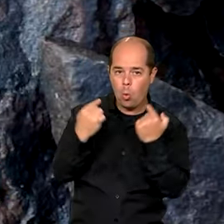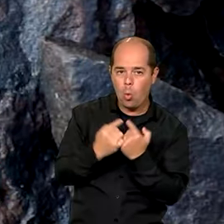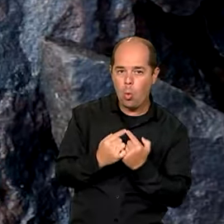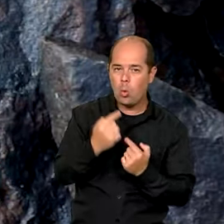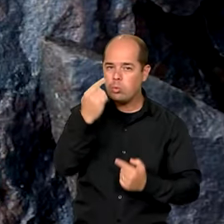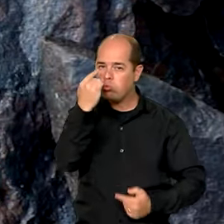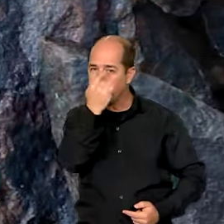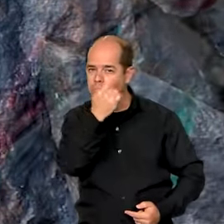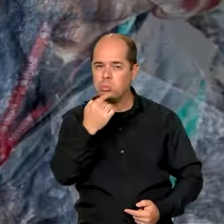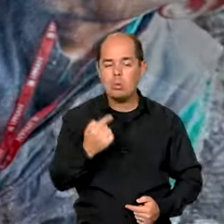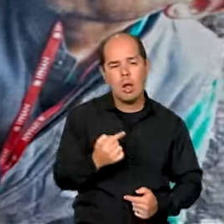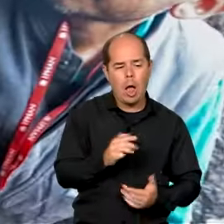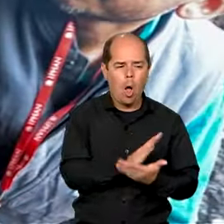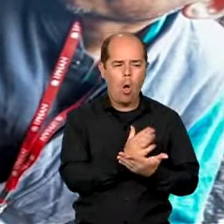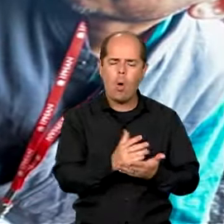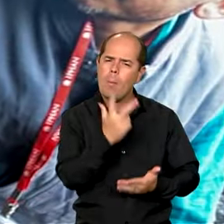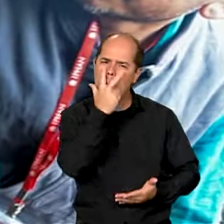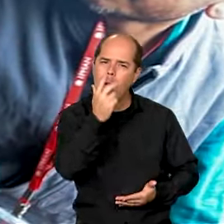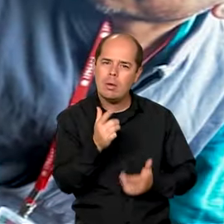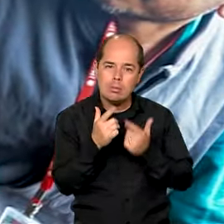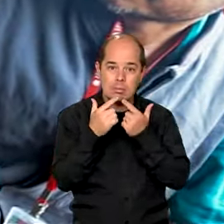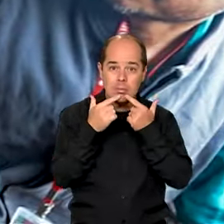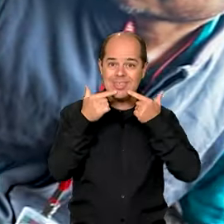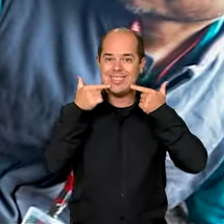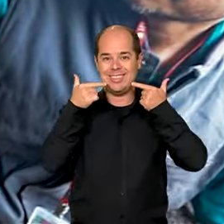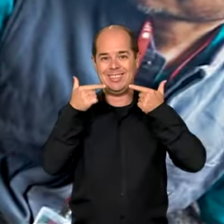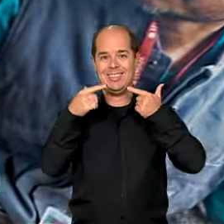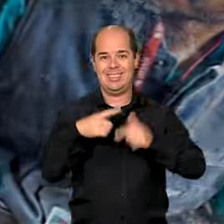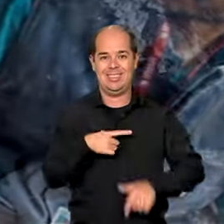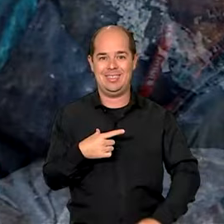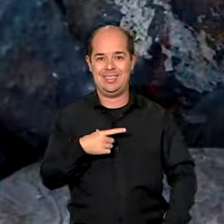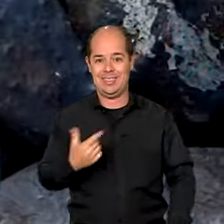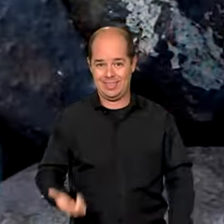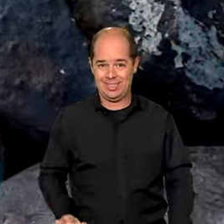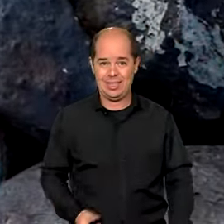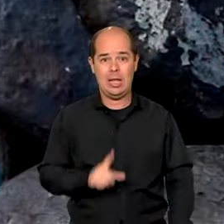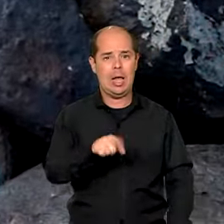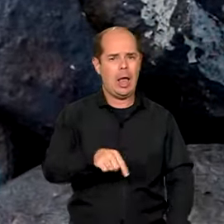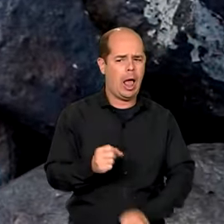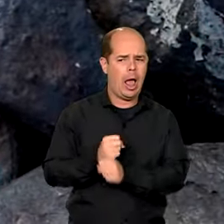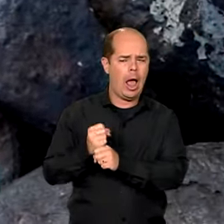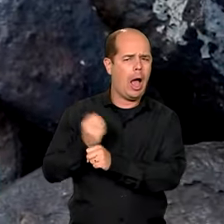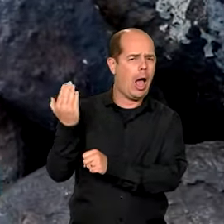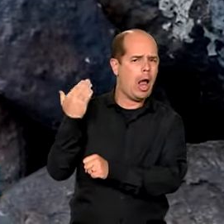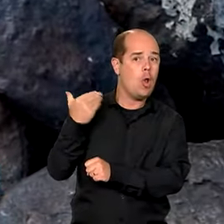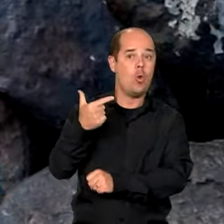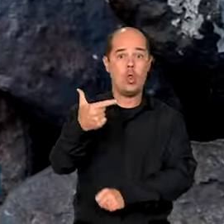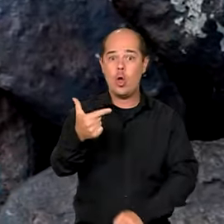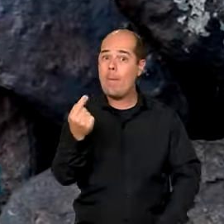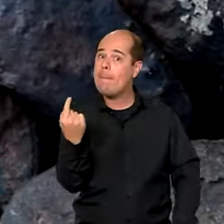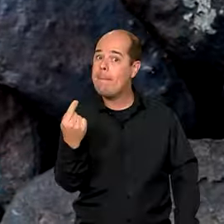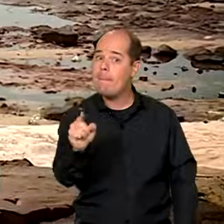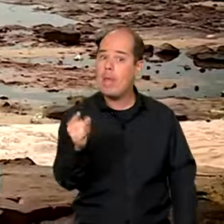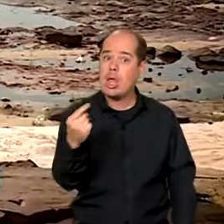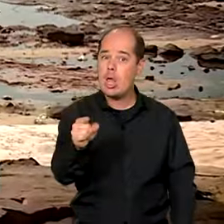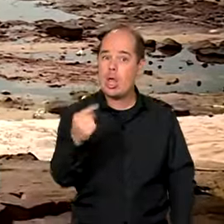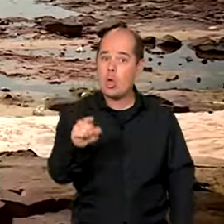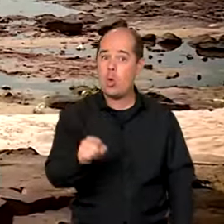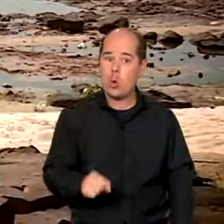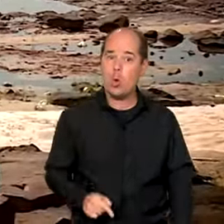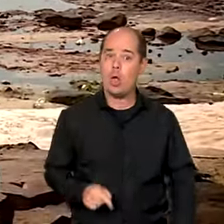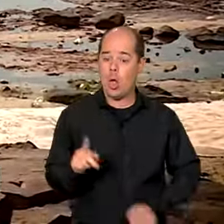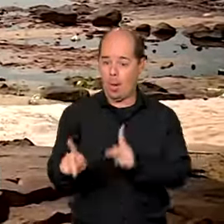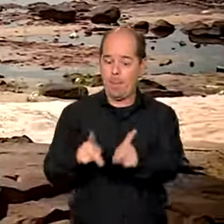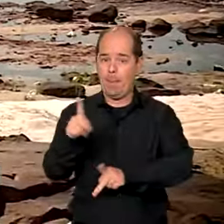que estão até sorrindo. Essa arte rupestre foi feita 2 mil anos de idade por povos tradicionais que